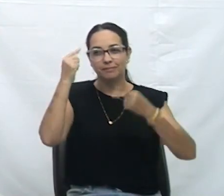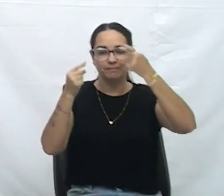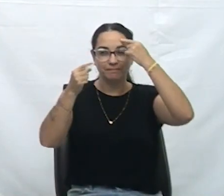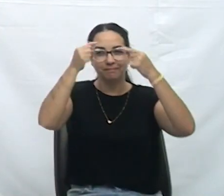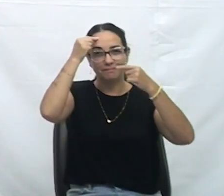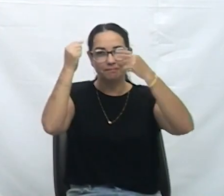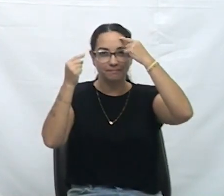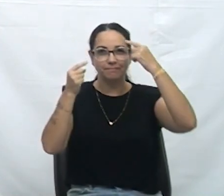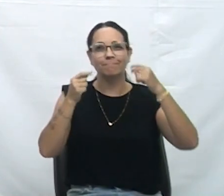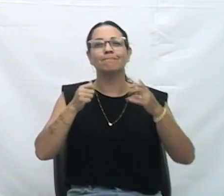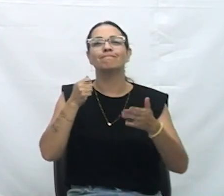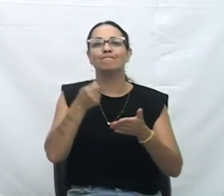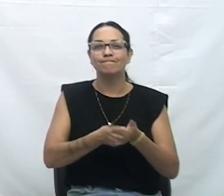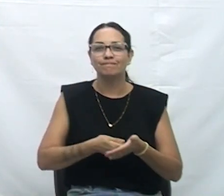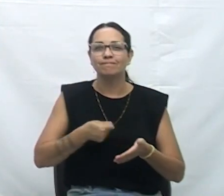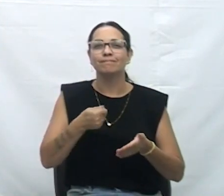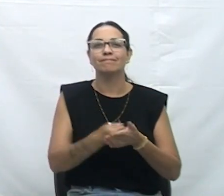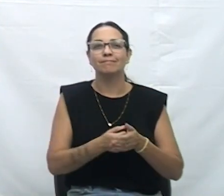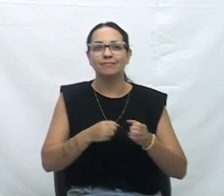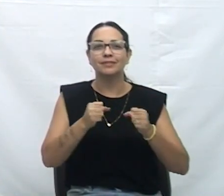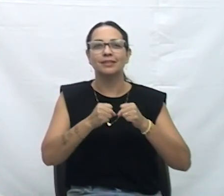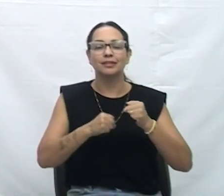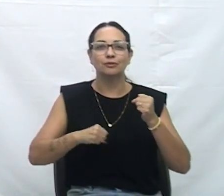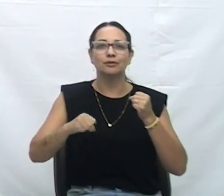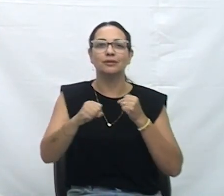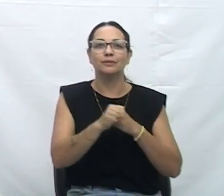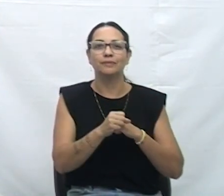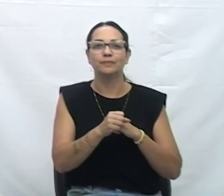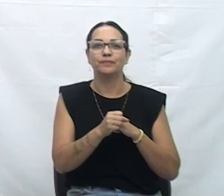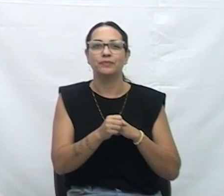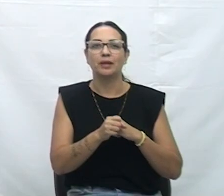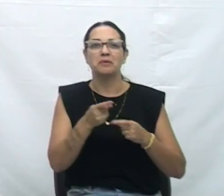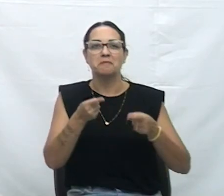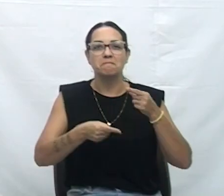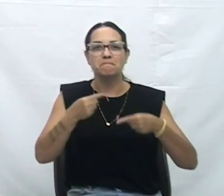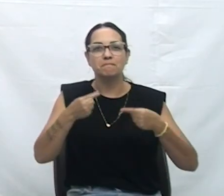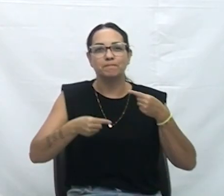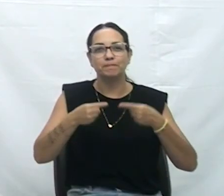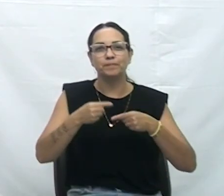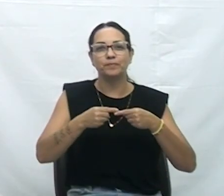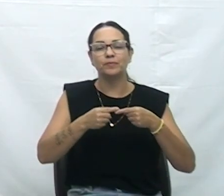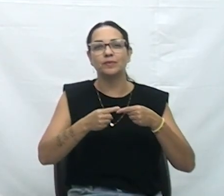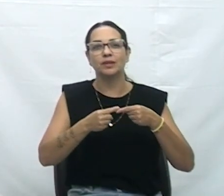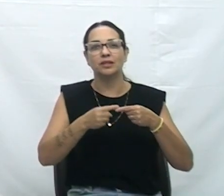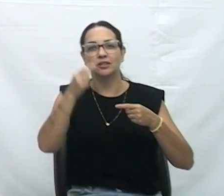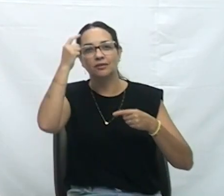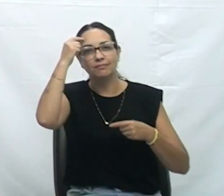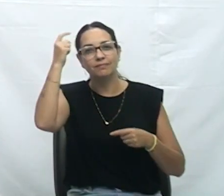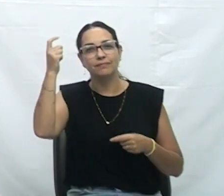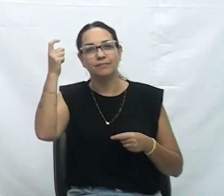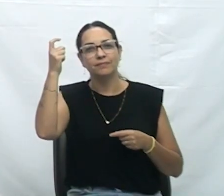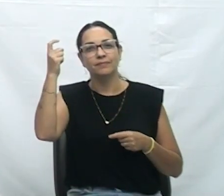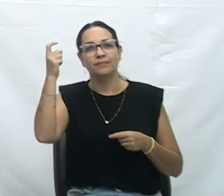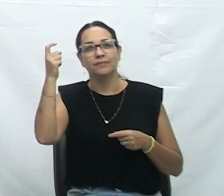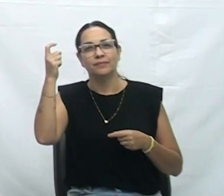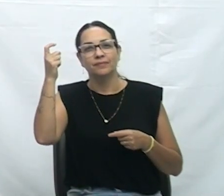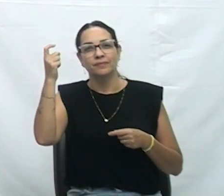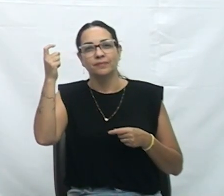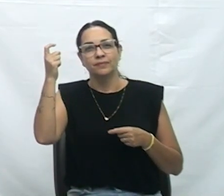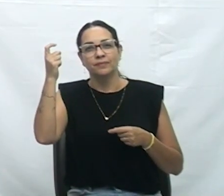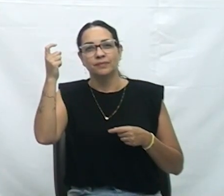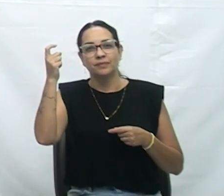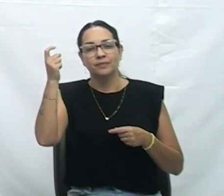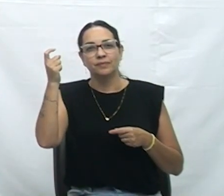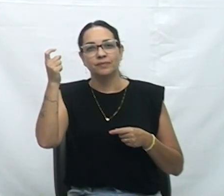uma constante na sociedade, mas a disputa de ideias dentro das quatro linhas. A disputa de ideias daquela que não